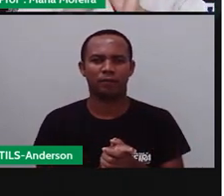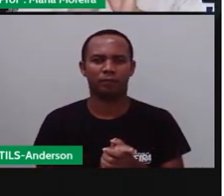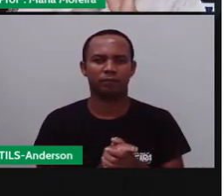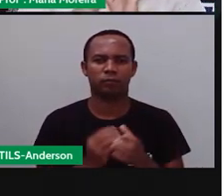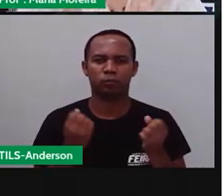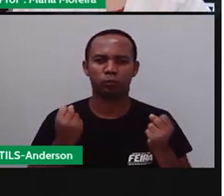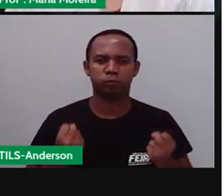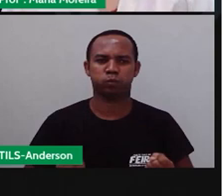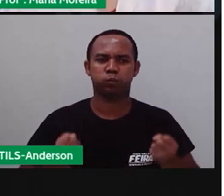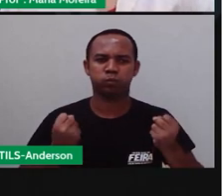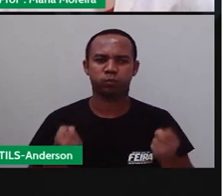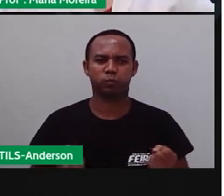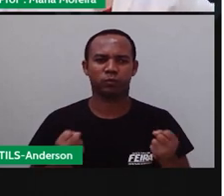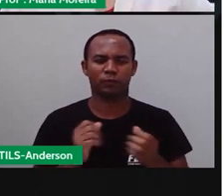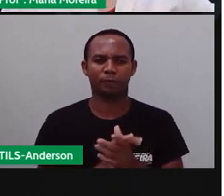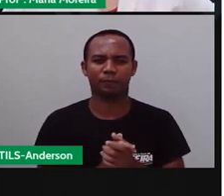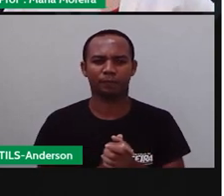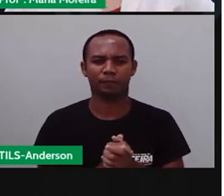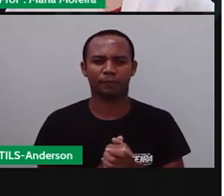peso e fica assim, fofinha como a Pró.